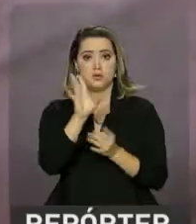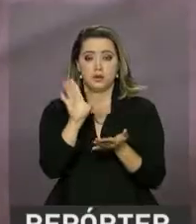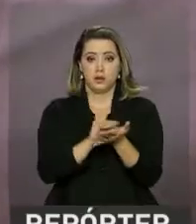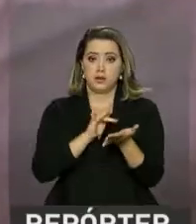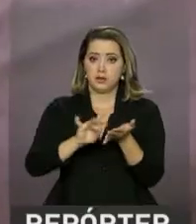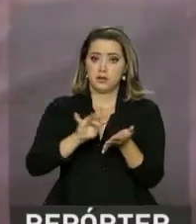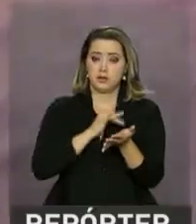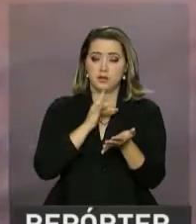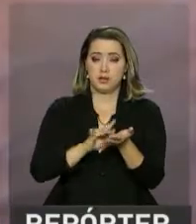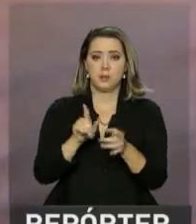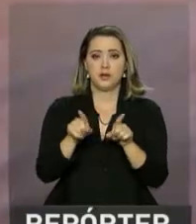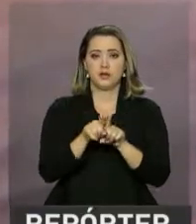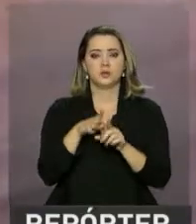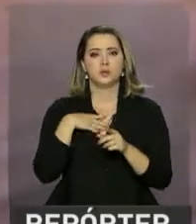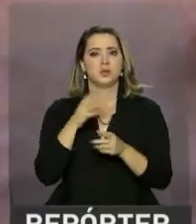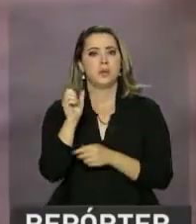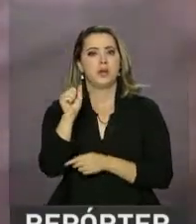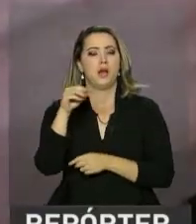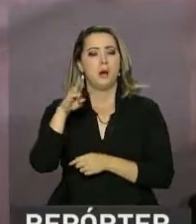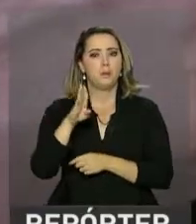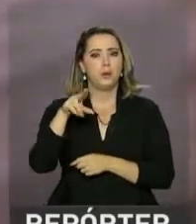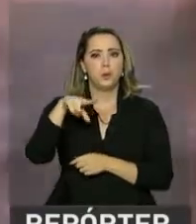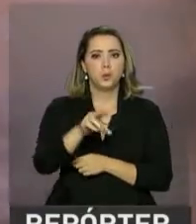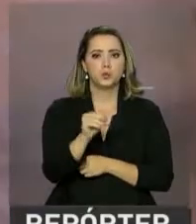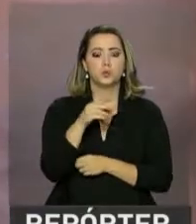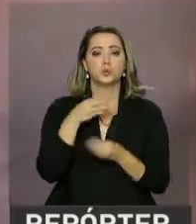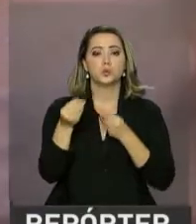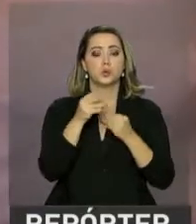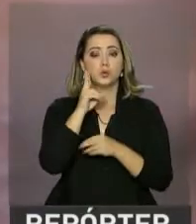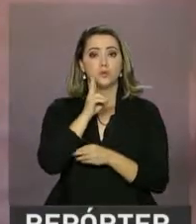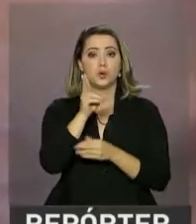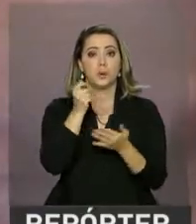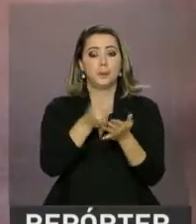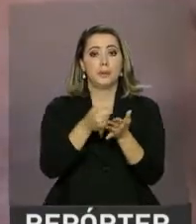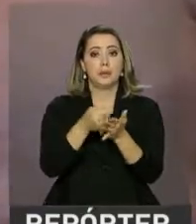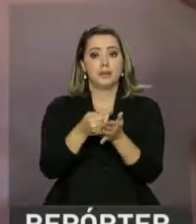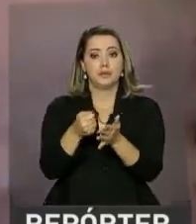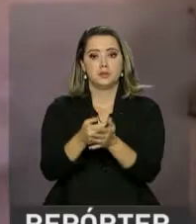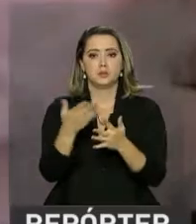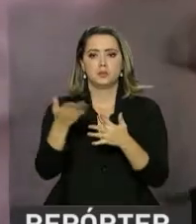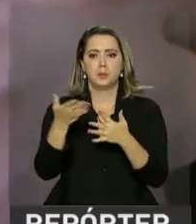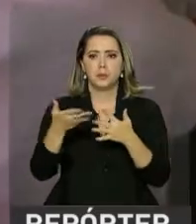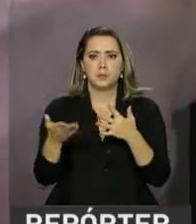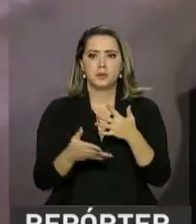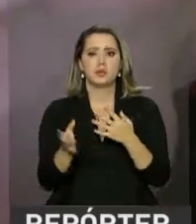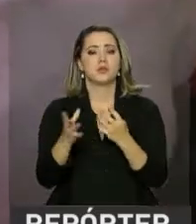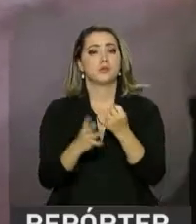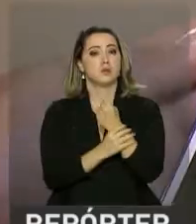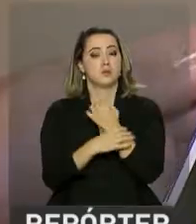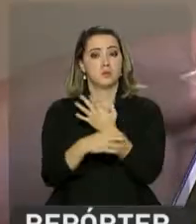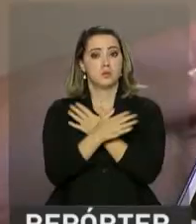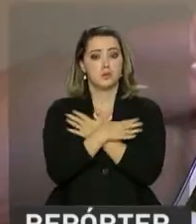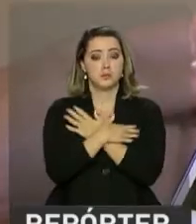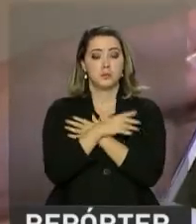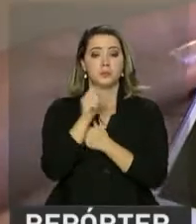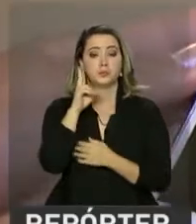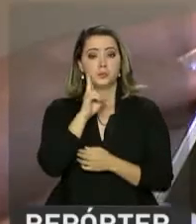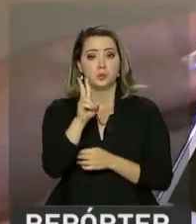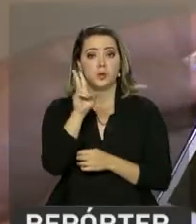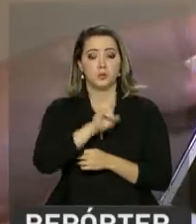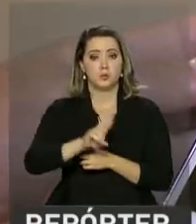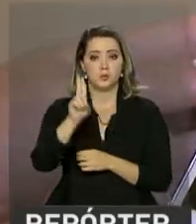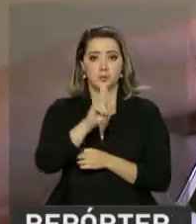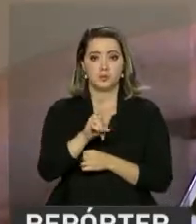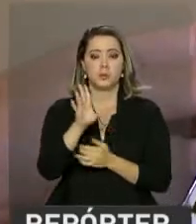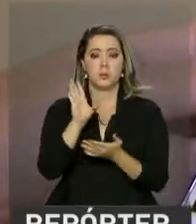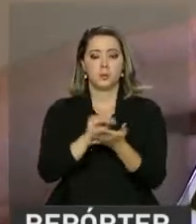emprego, informações sobre a bônus salarial e acompanhe os pagamentos de parcelas do seguro-desemprego. Para utilizar o